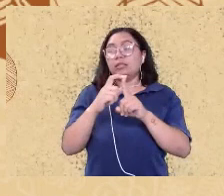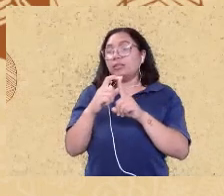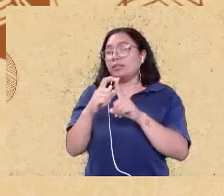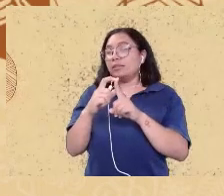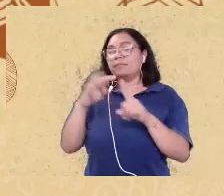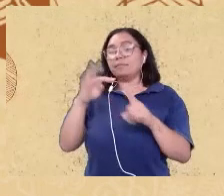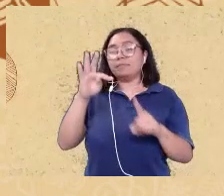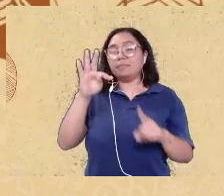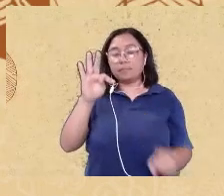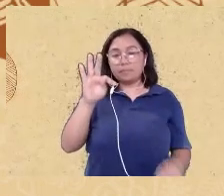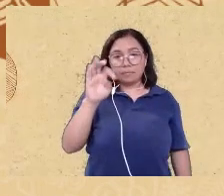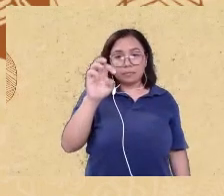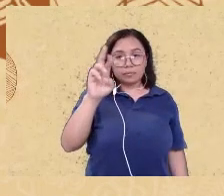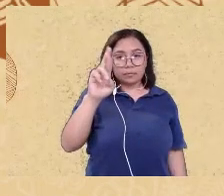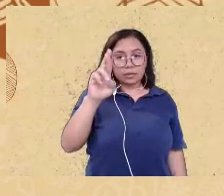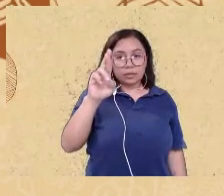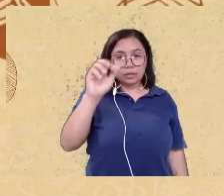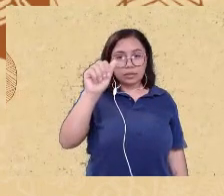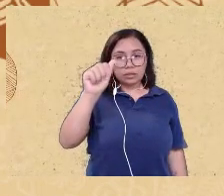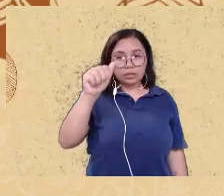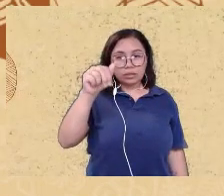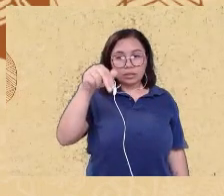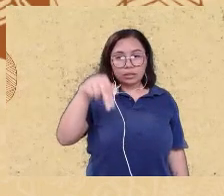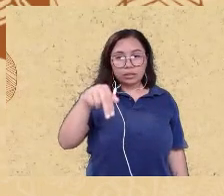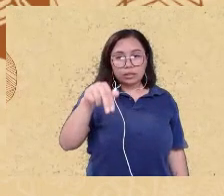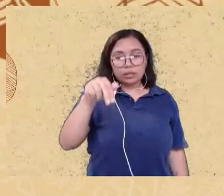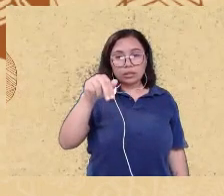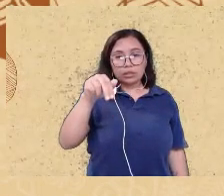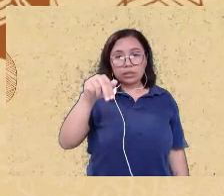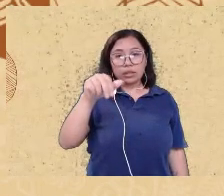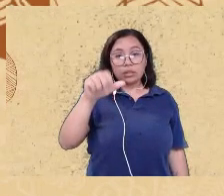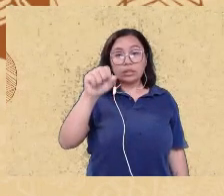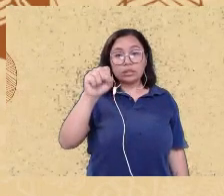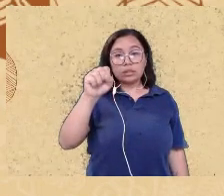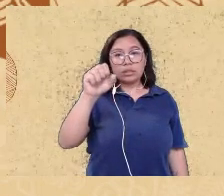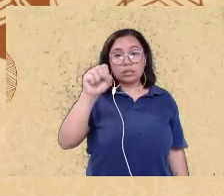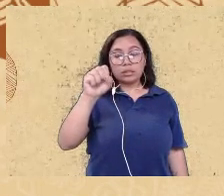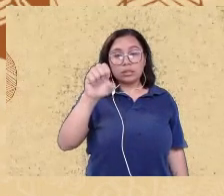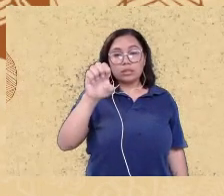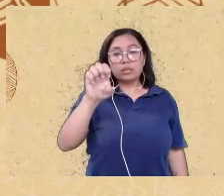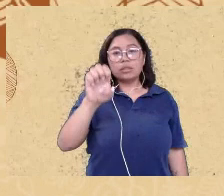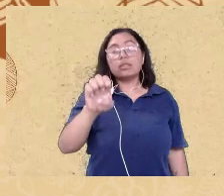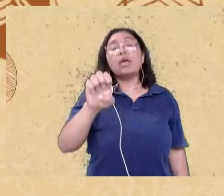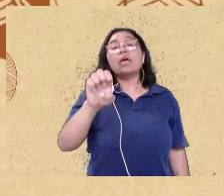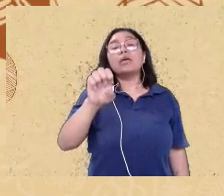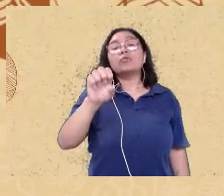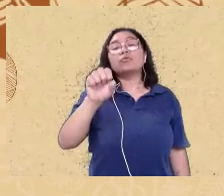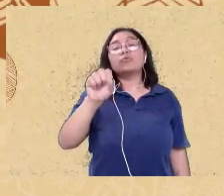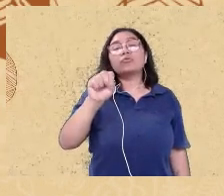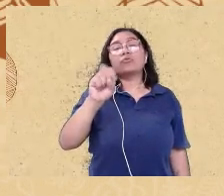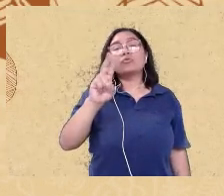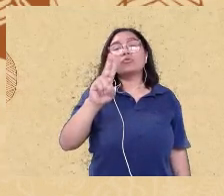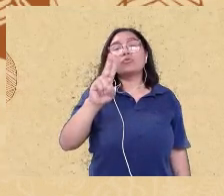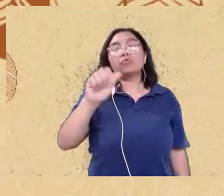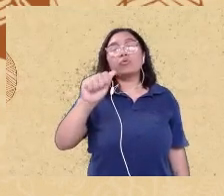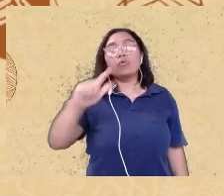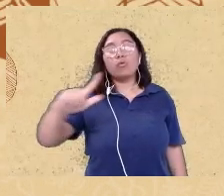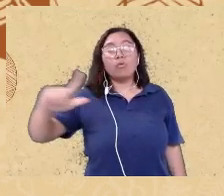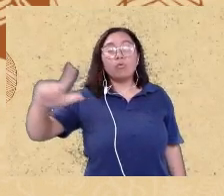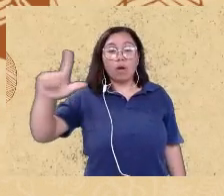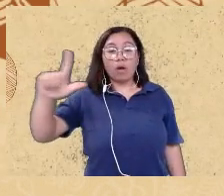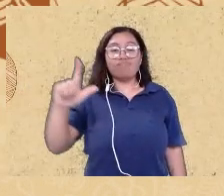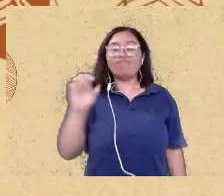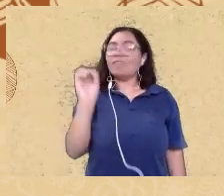ocorrências que vemos nesse banco de dados totalizando assim um percentual de 0